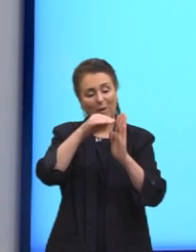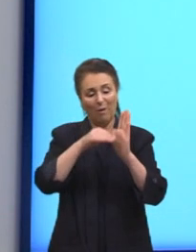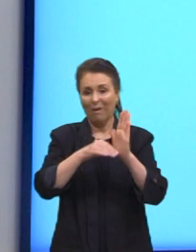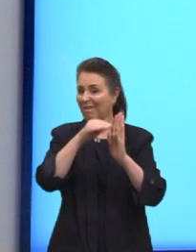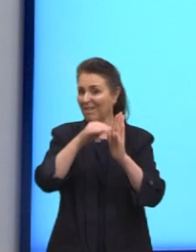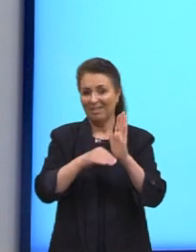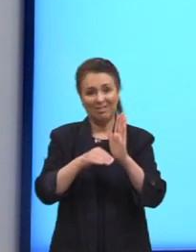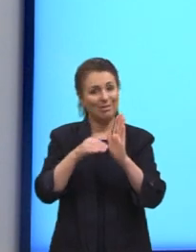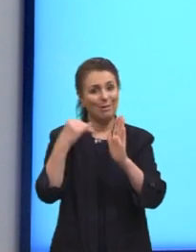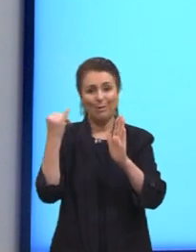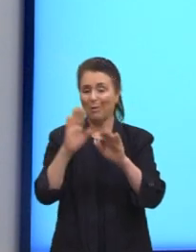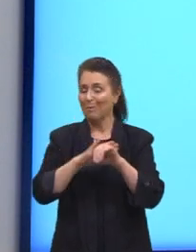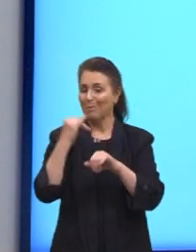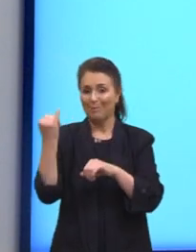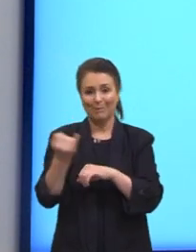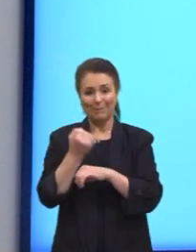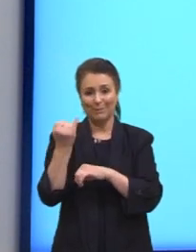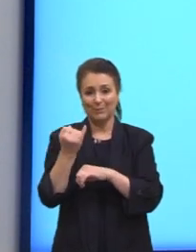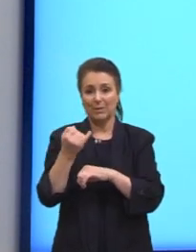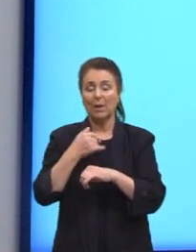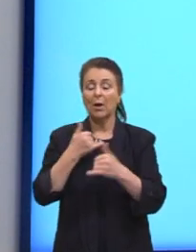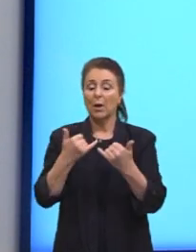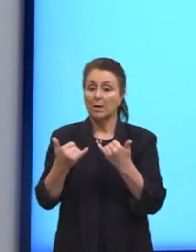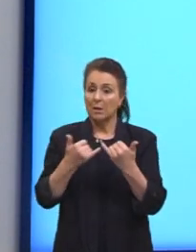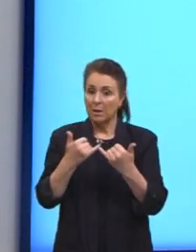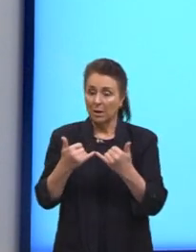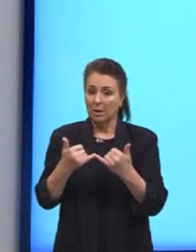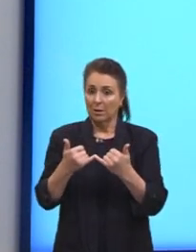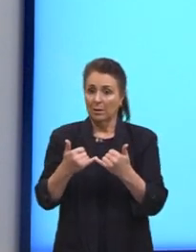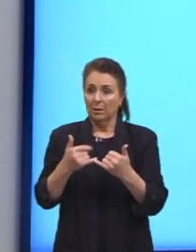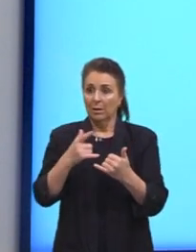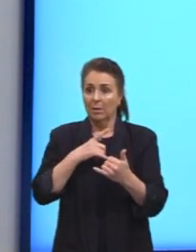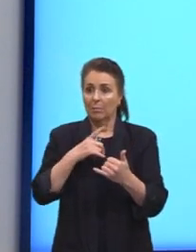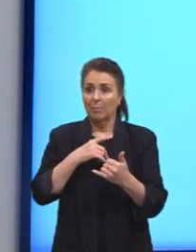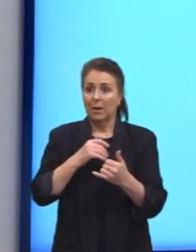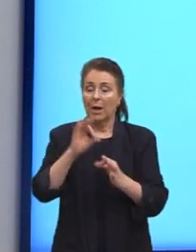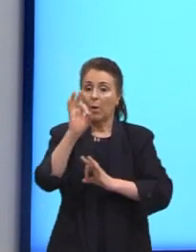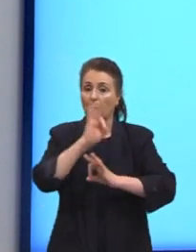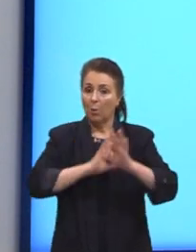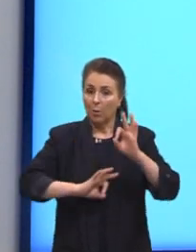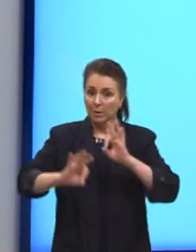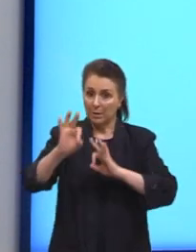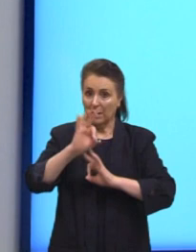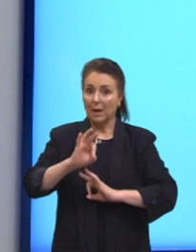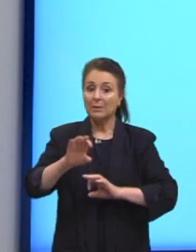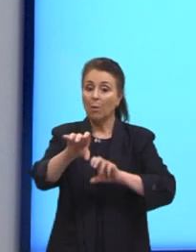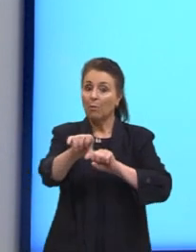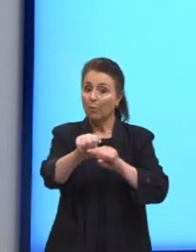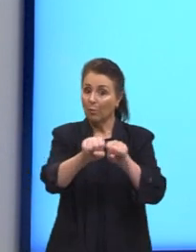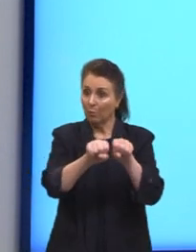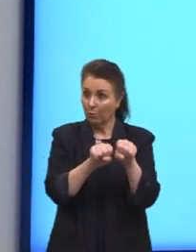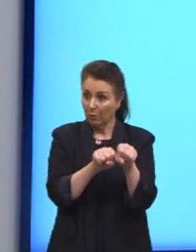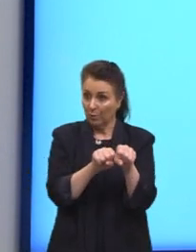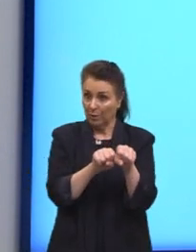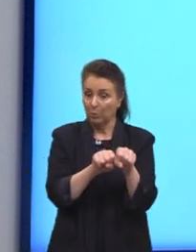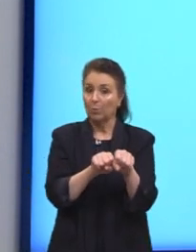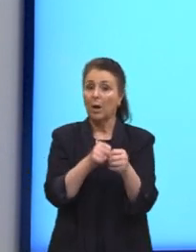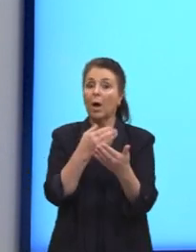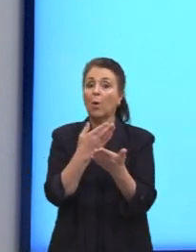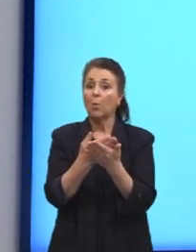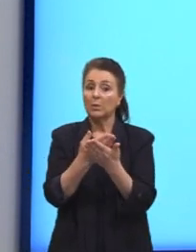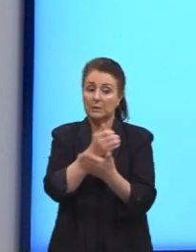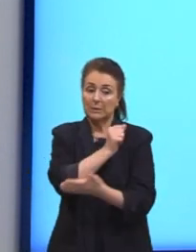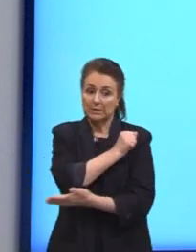Aí nós temos um exemplo também. Para a organização da colação de grau, os estudantes